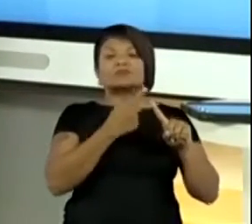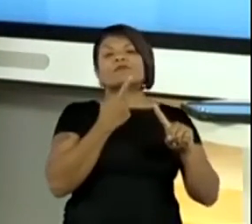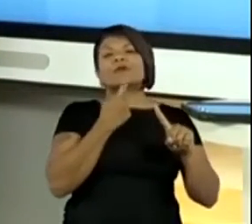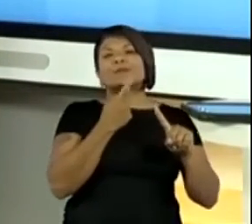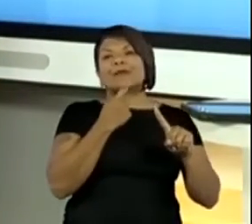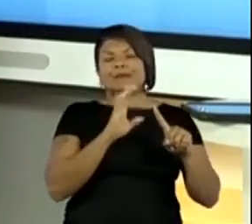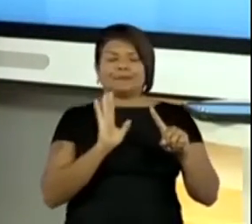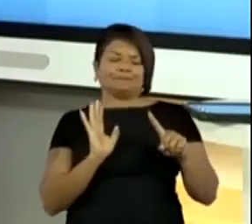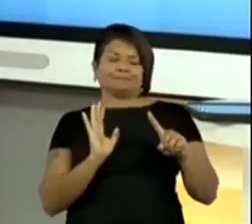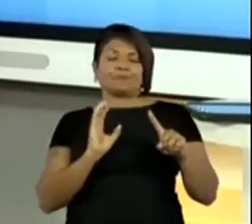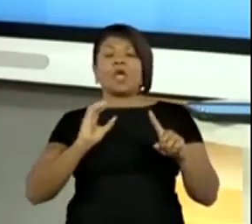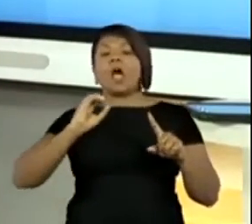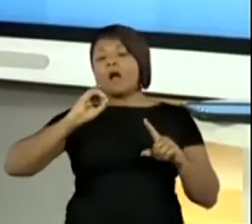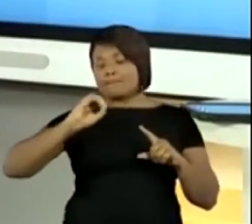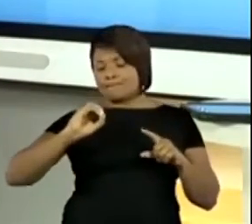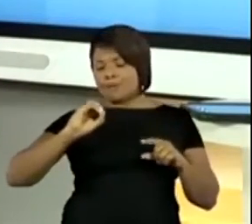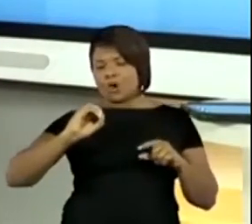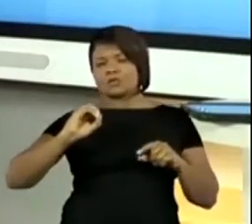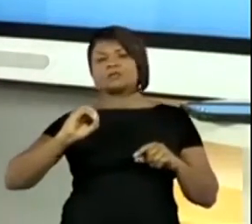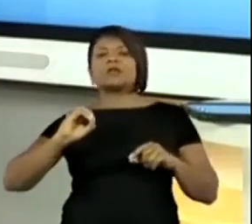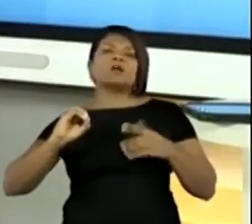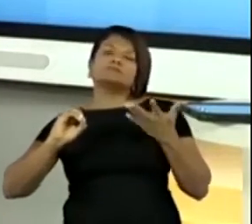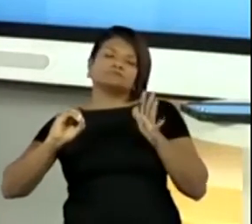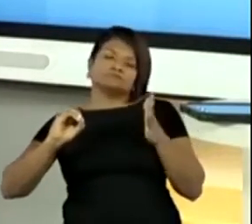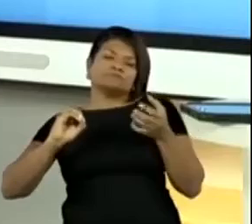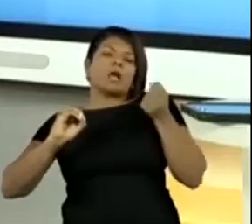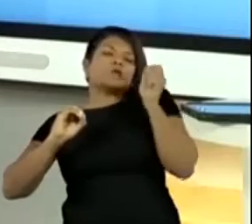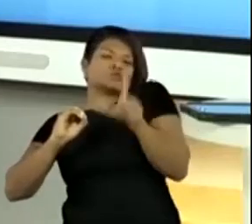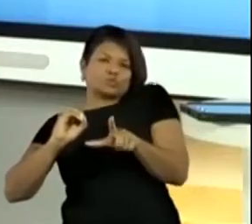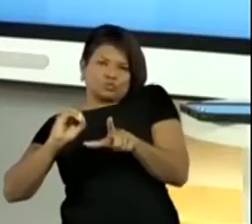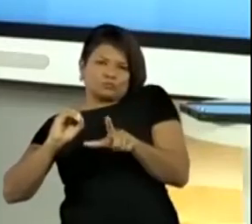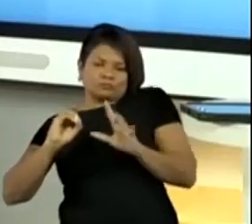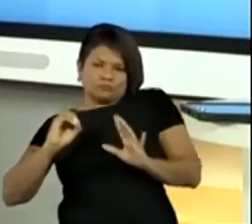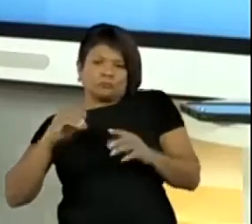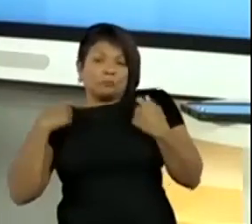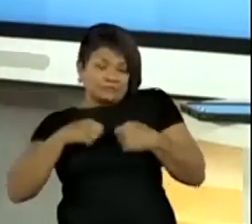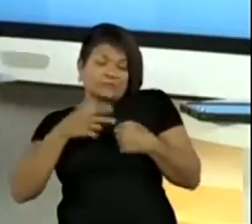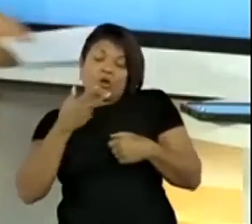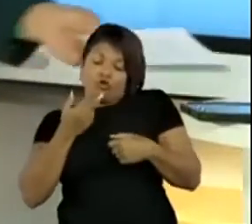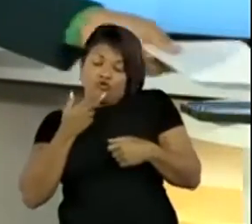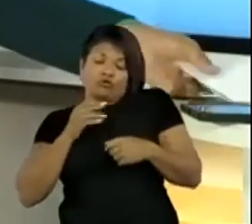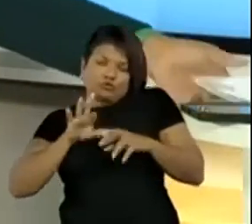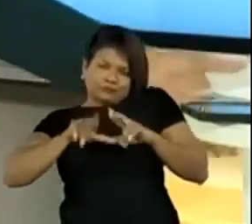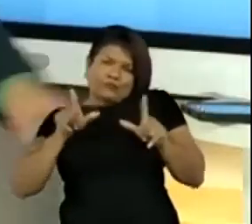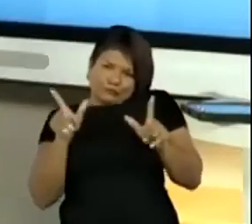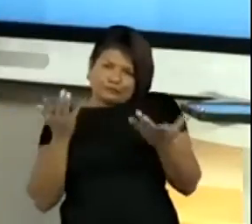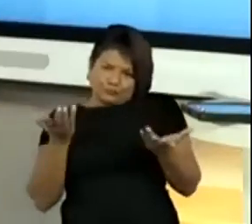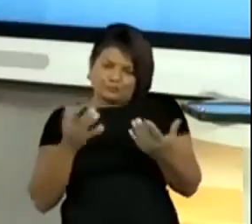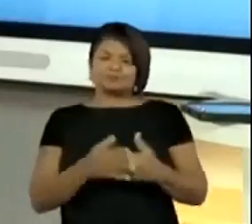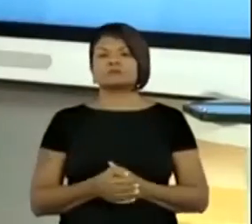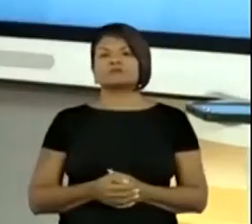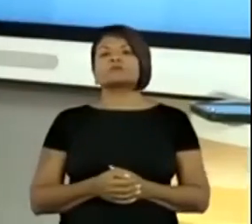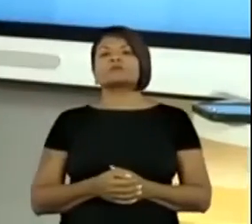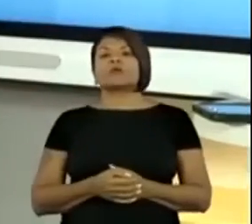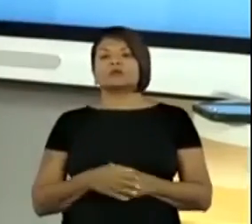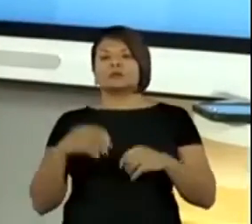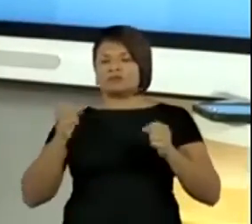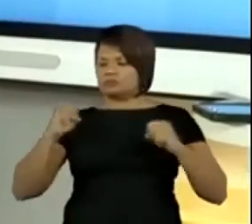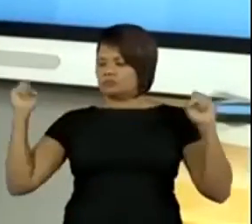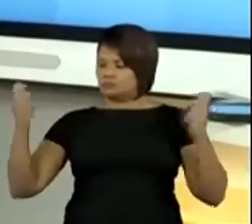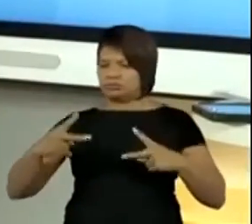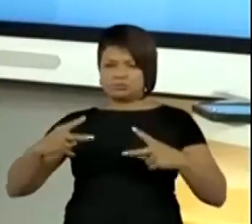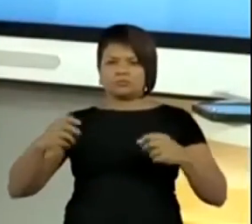A bolinha, pecinha azul. Então, eu vou começar. Fiz lá. Jockey, pô.